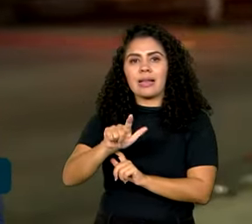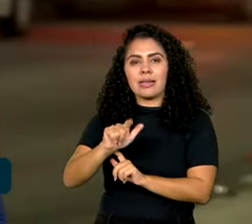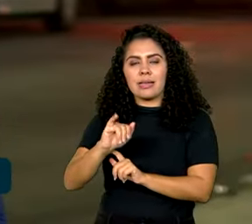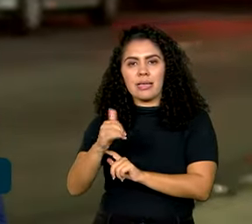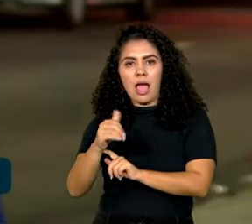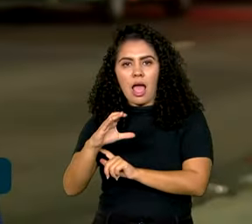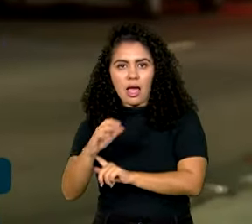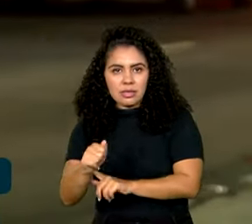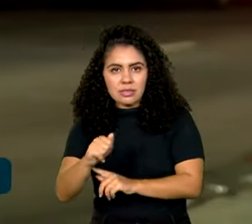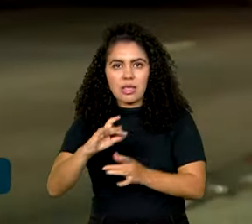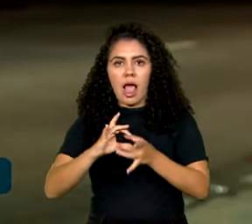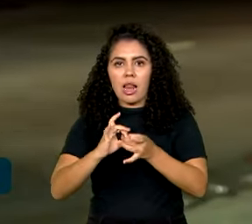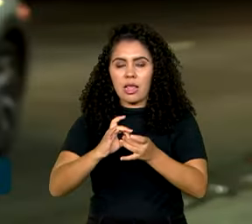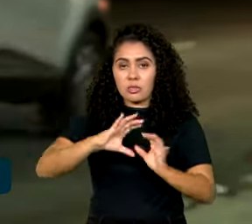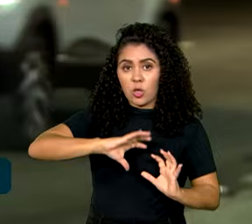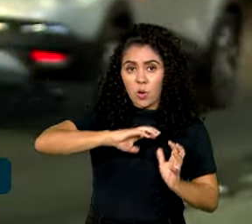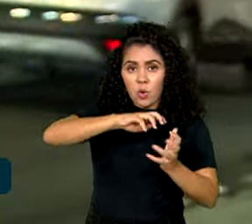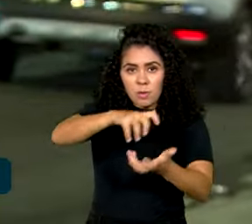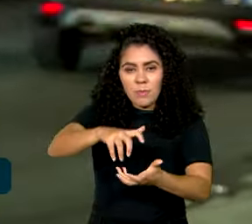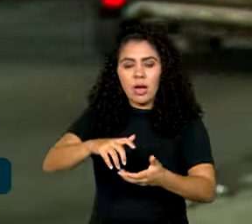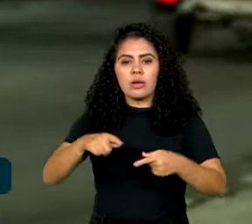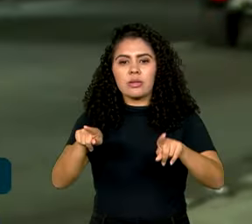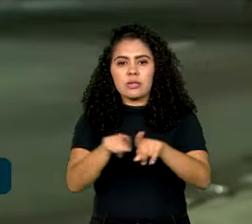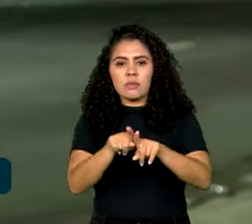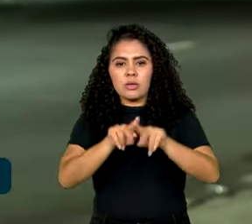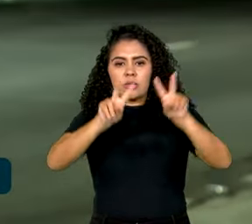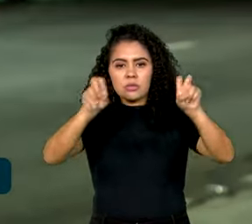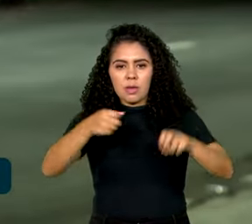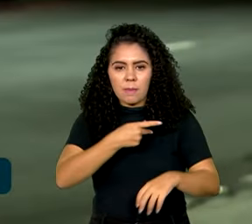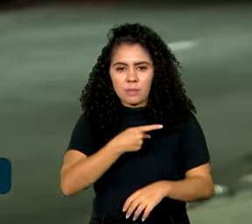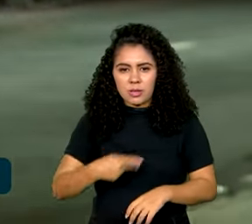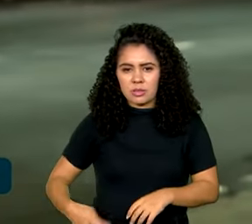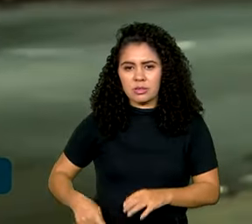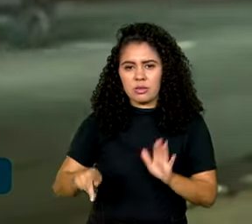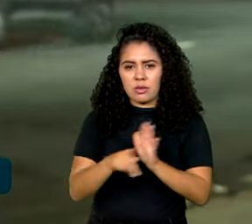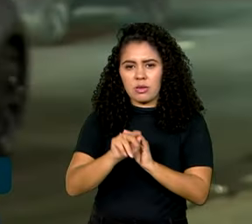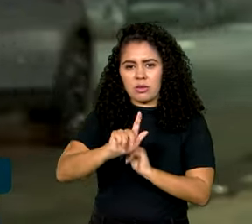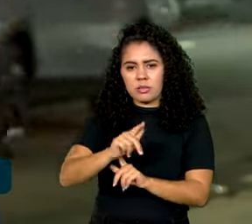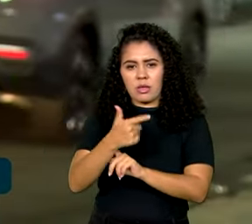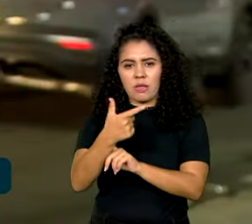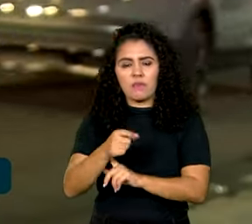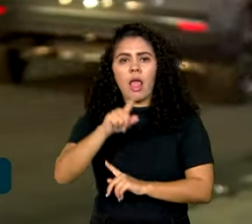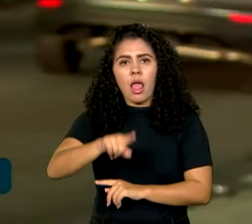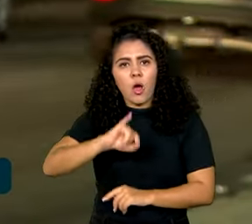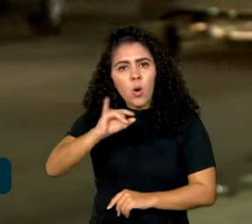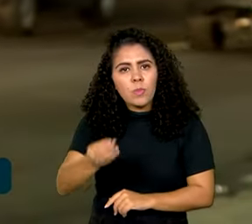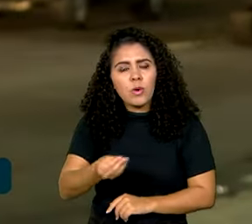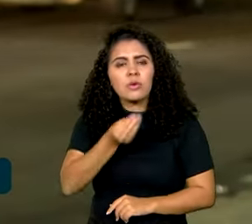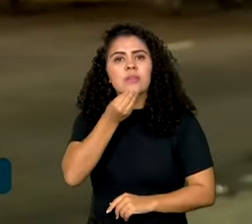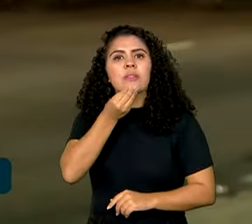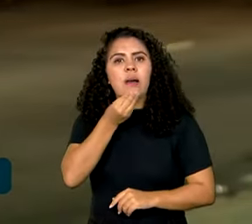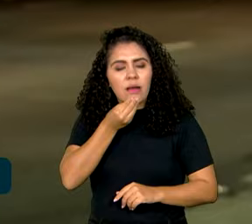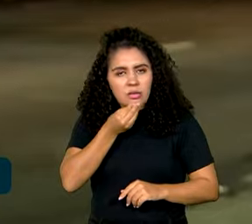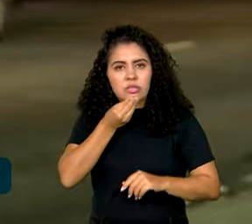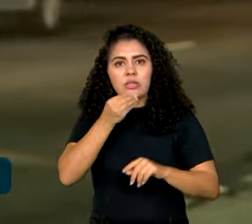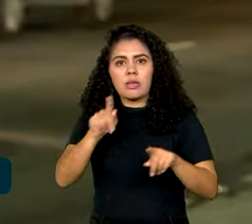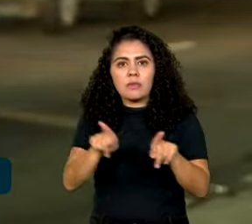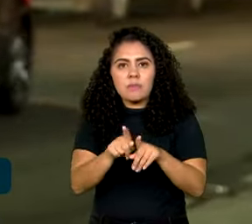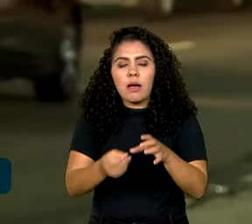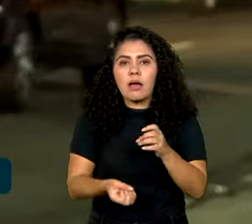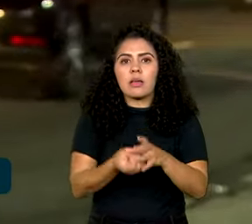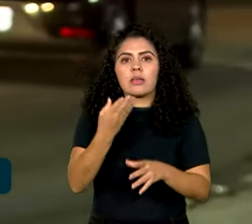O ministro ponderou que a presidência do Brasil no G20 é uma grande oportunidade para consolidar os biocombustíveis como